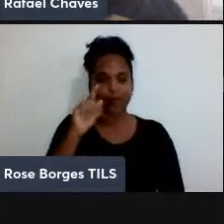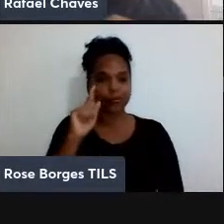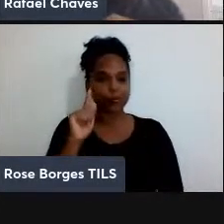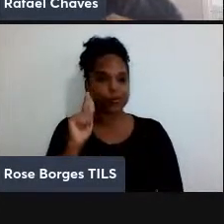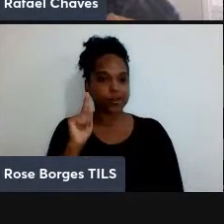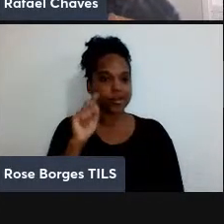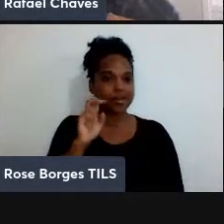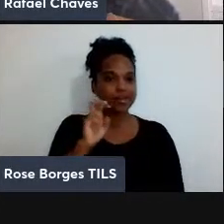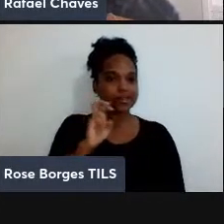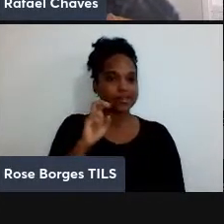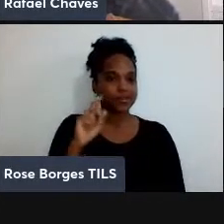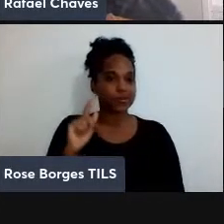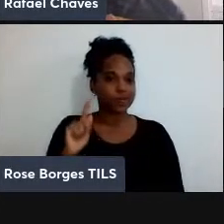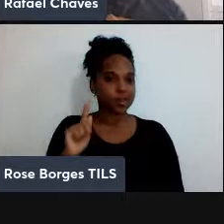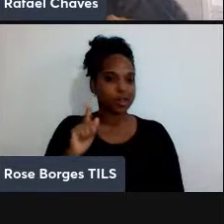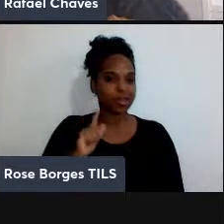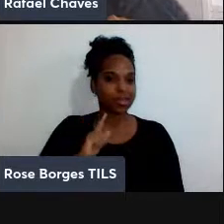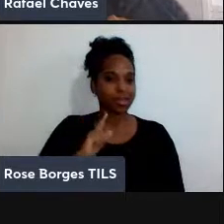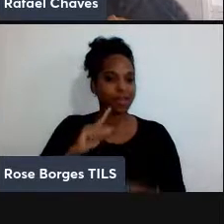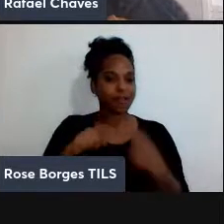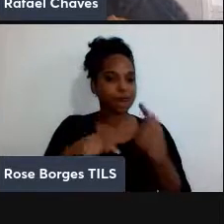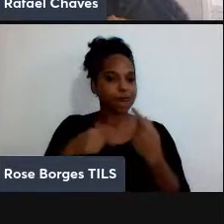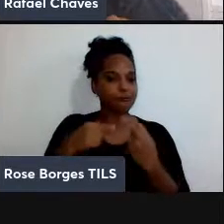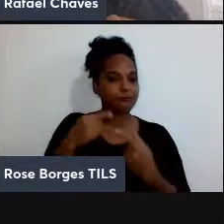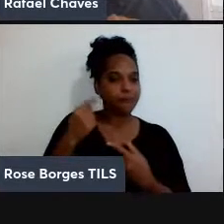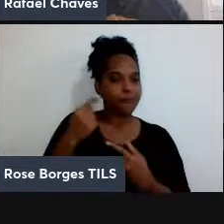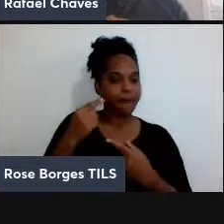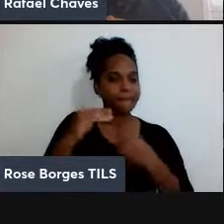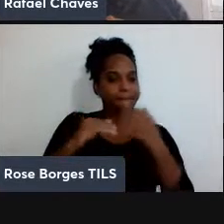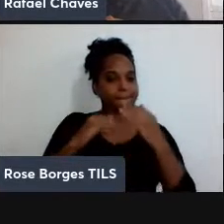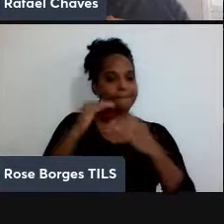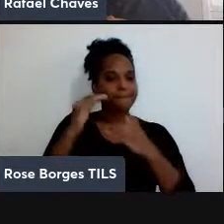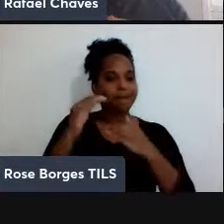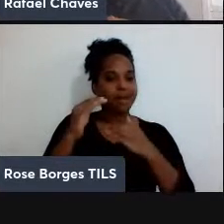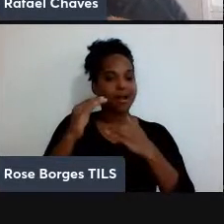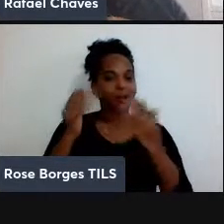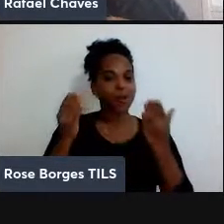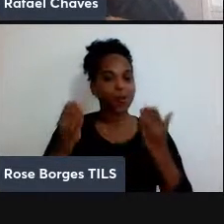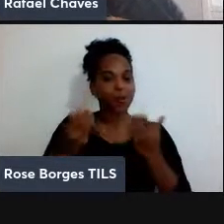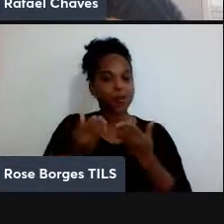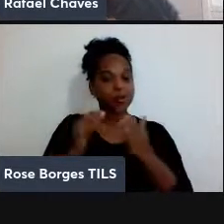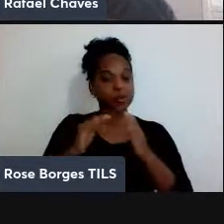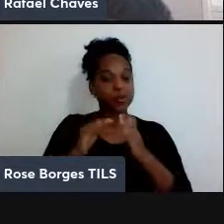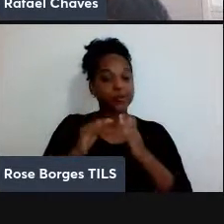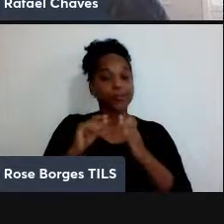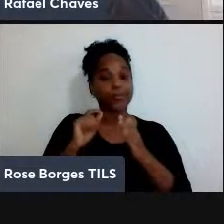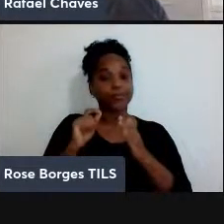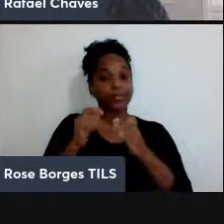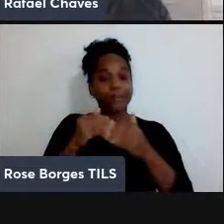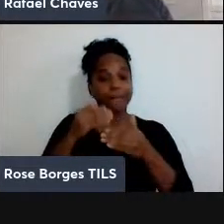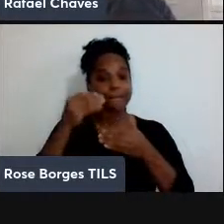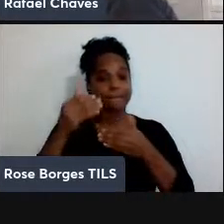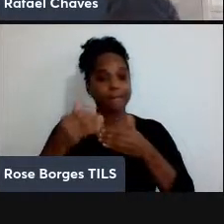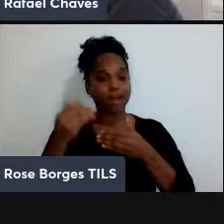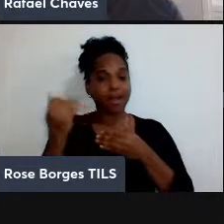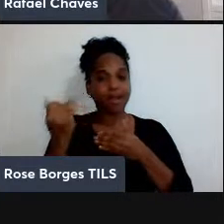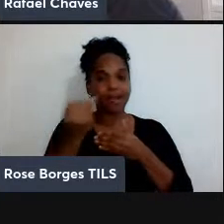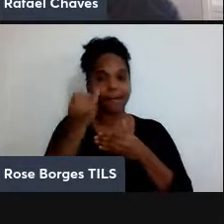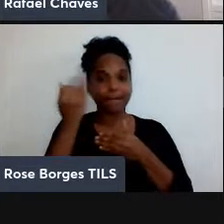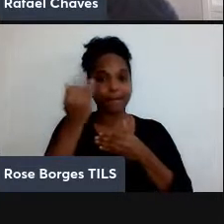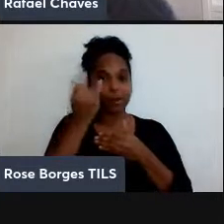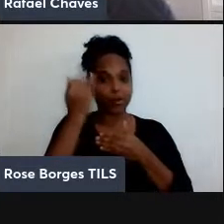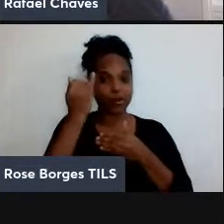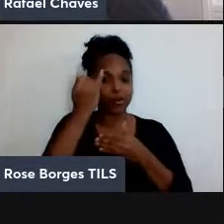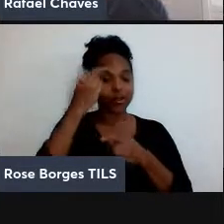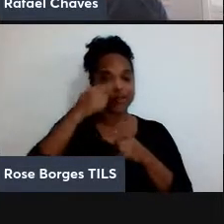informacional que a gente vive nos dias de hoje. Foi um passo importante, mas não foi um passo final. Por quê? Porque